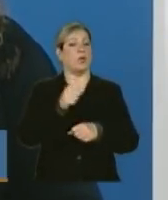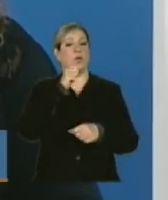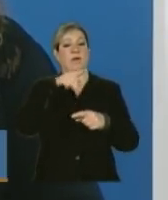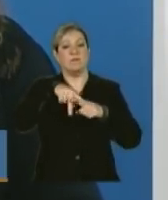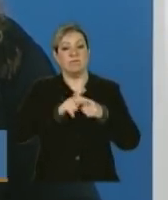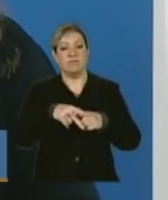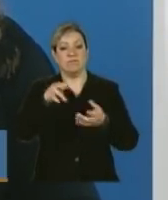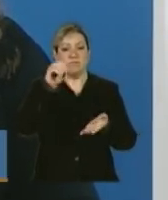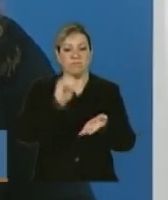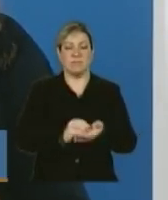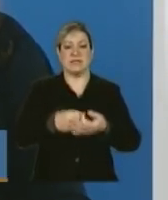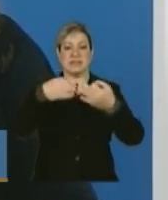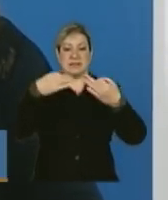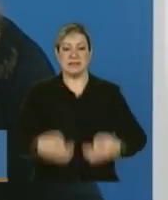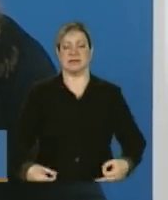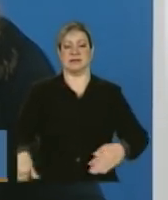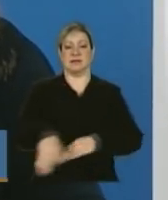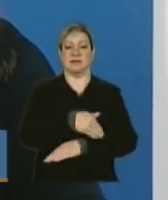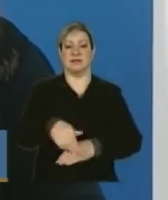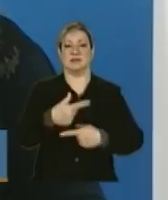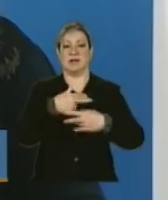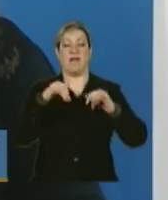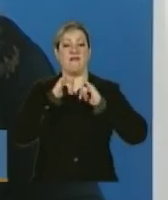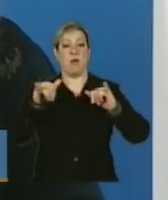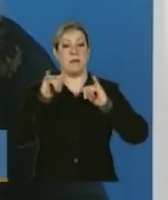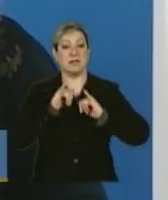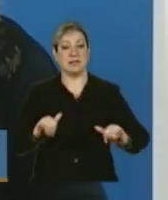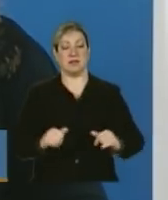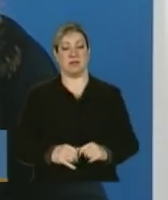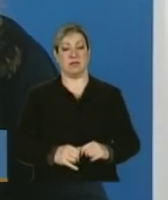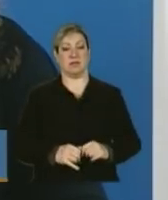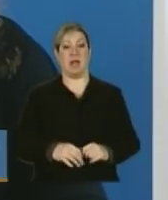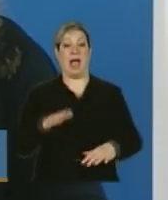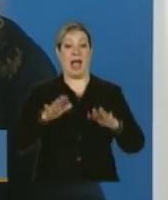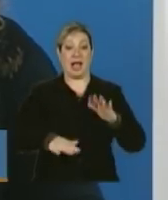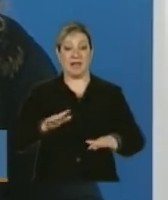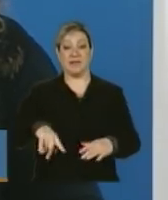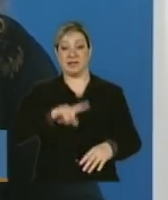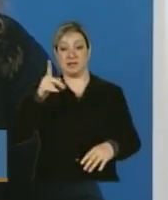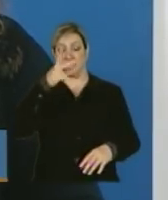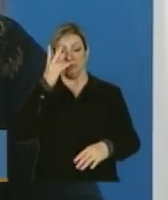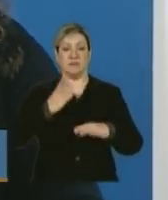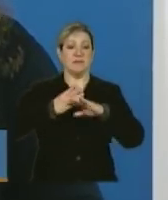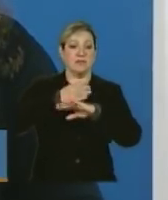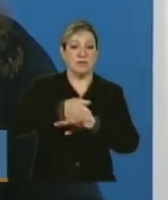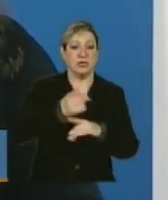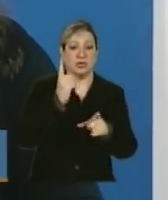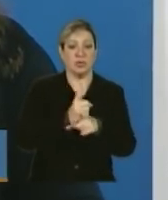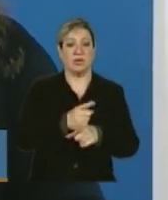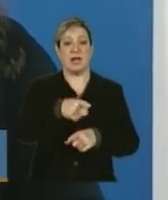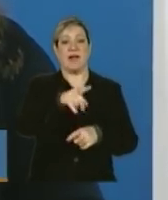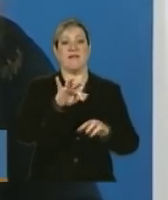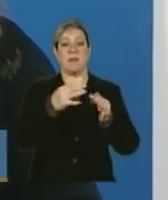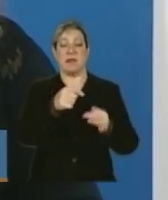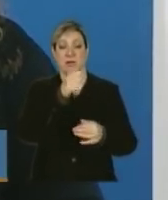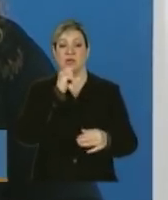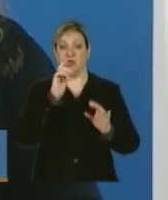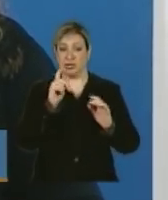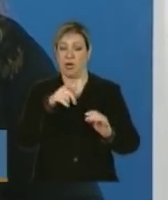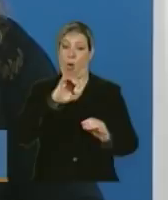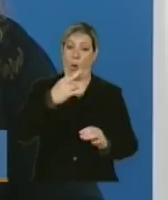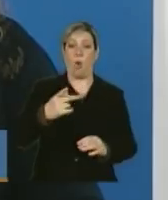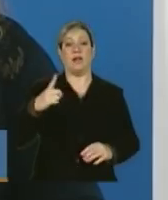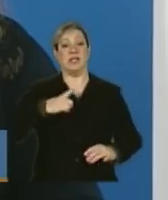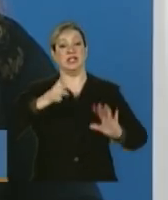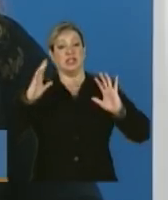famílias ainda não cadastradas, na verdade, os parceiros se deparem com famílias que já estão cadastradas, mas que, porventura, não saibam que estão cadastradas ou que